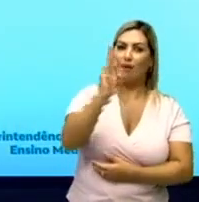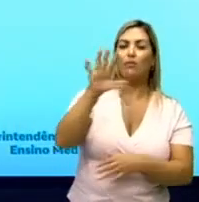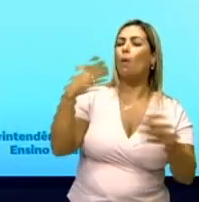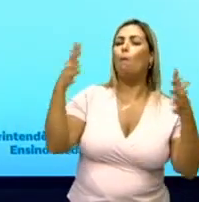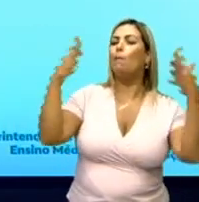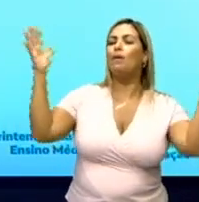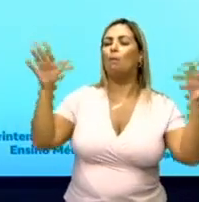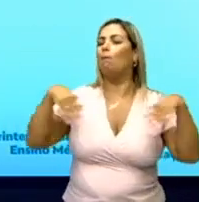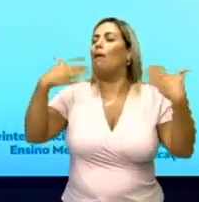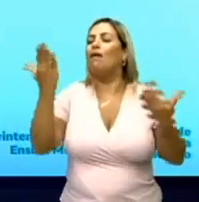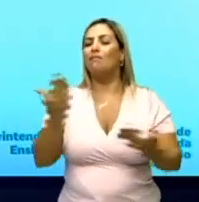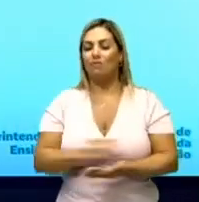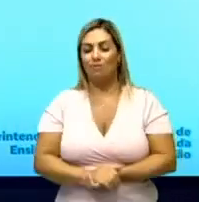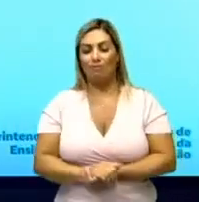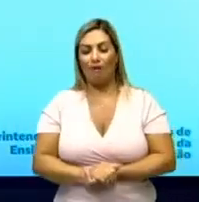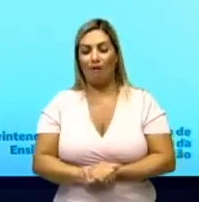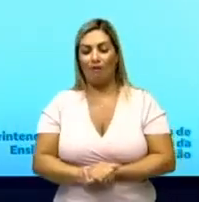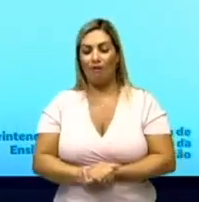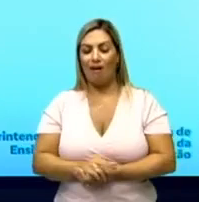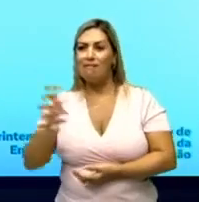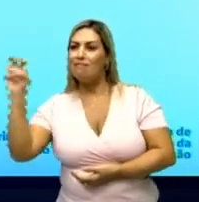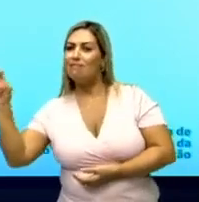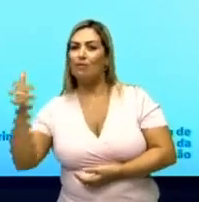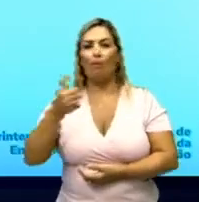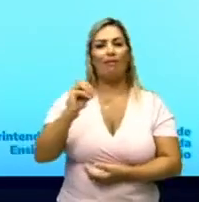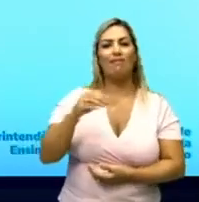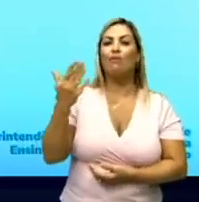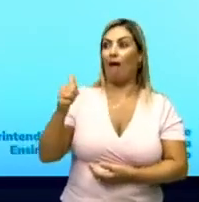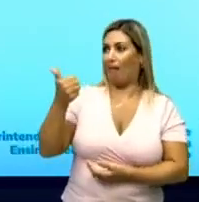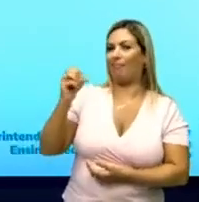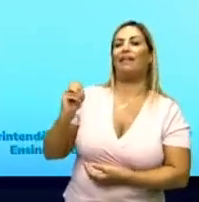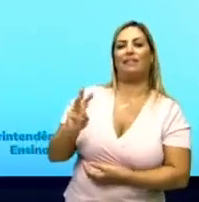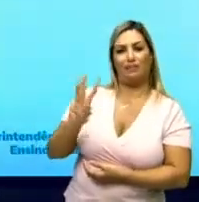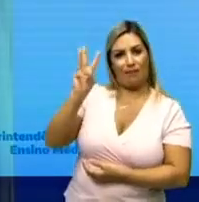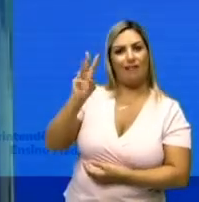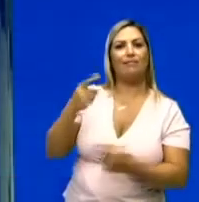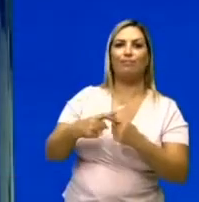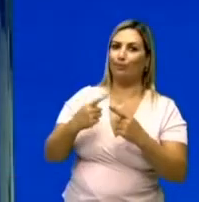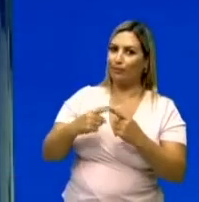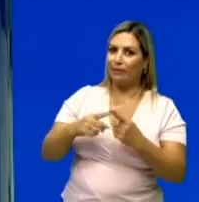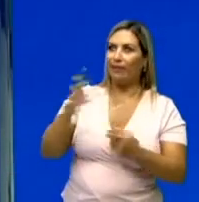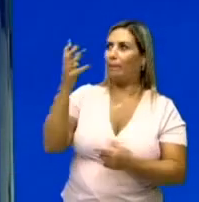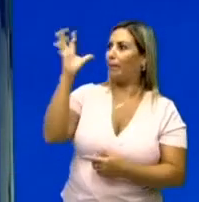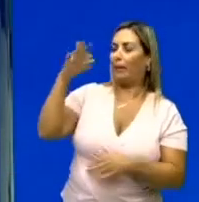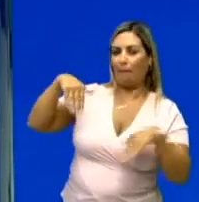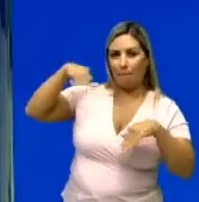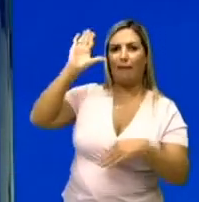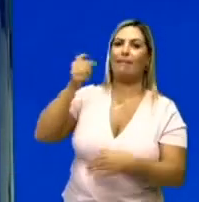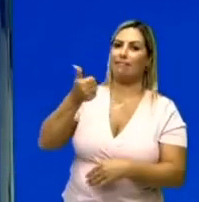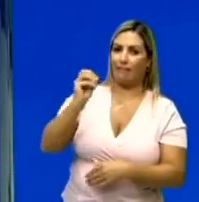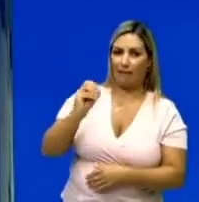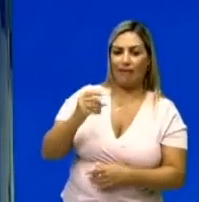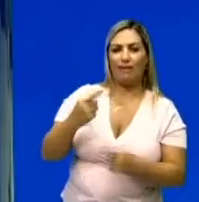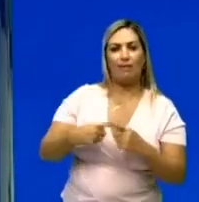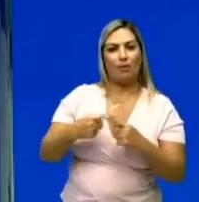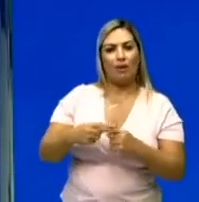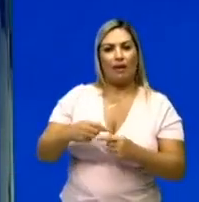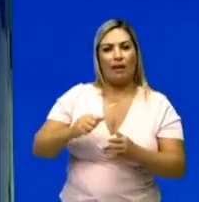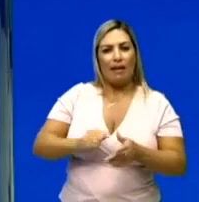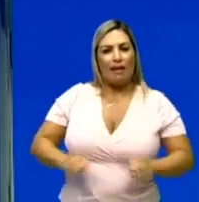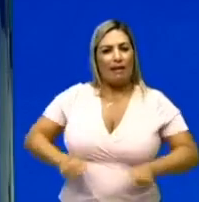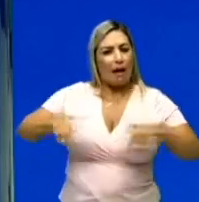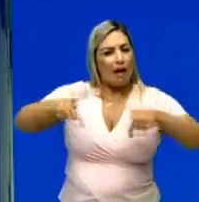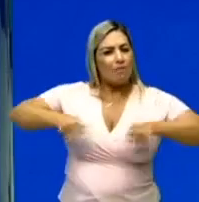brilha mais? Quem brilha mais? A de 10 watts brilha mais. Por quê? Porque enquanto o trabalho é o gasto de